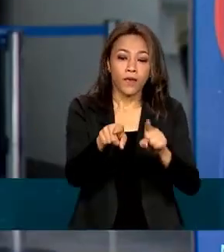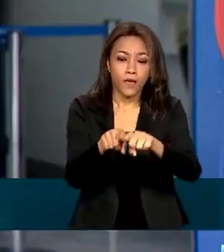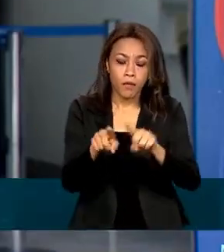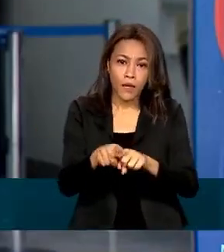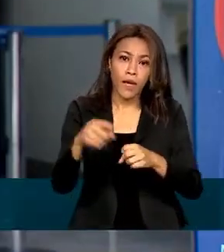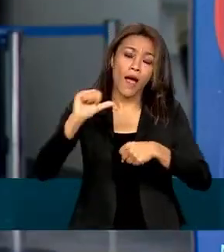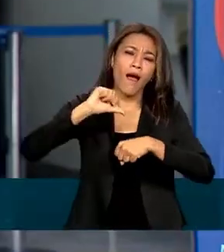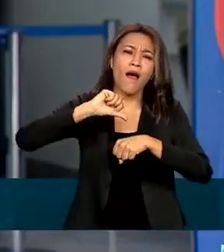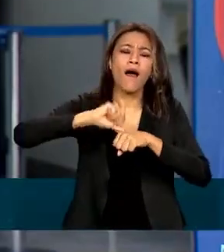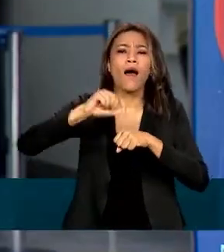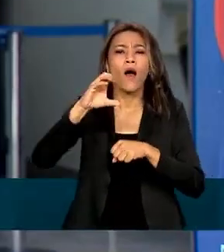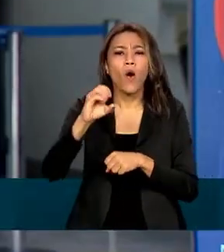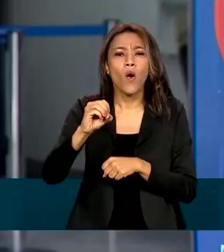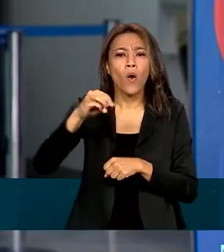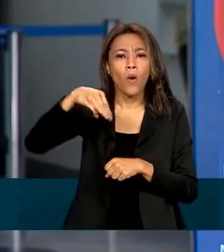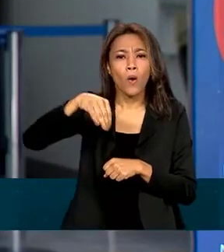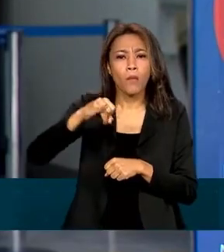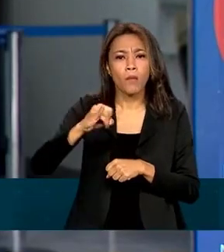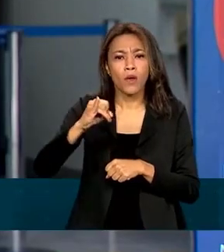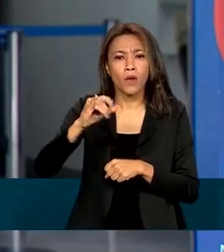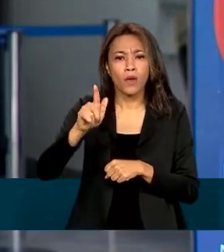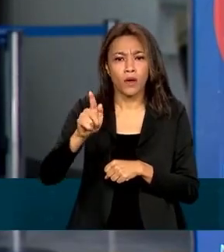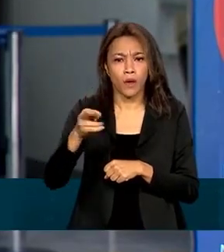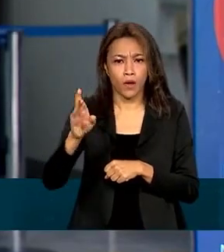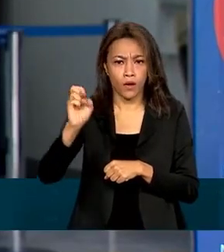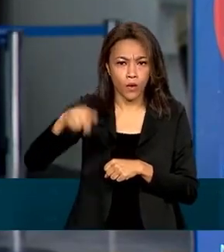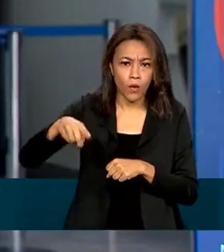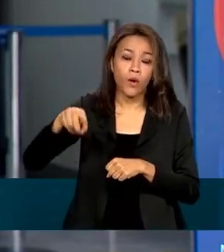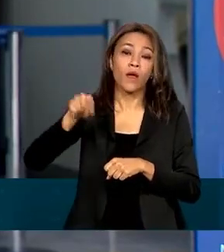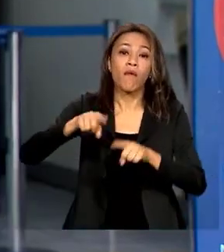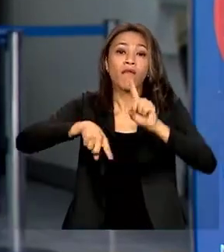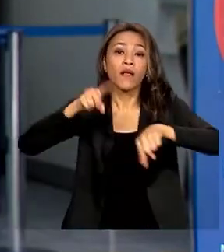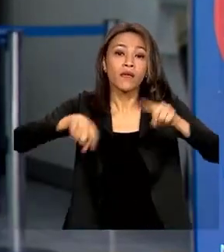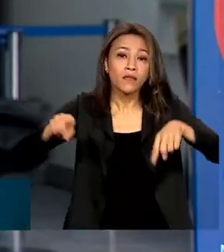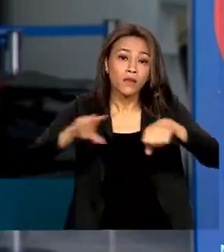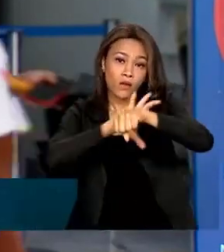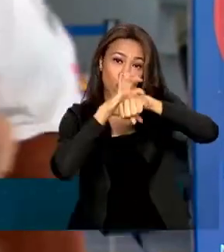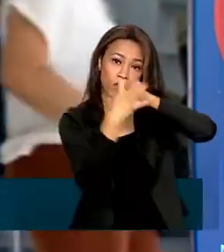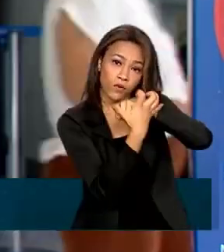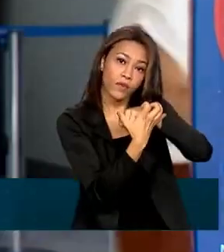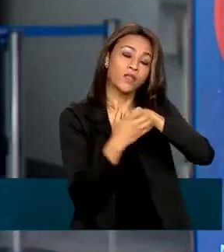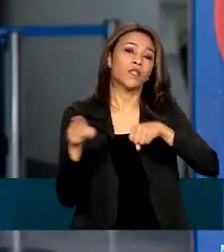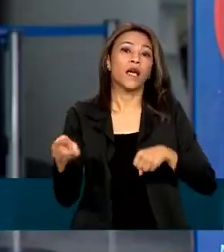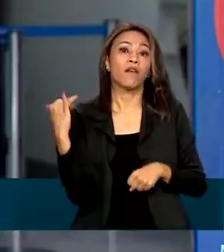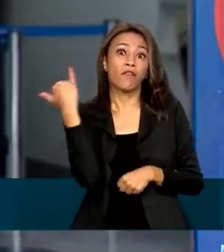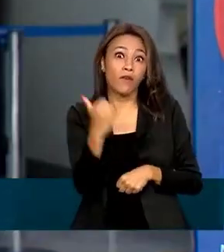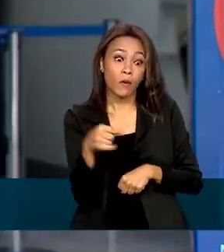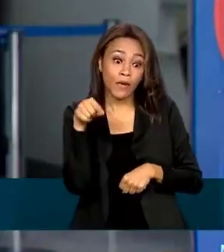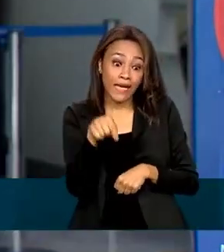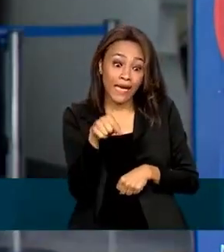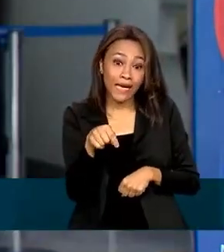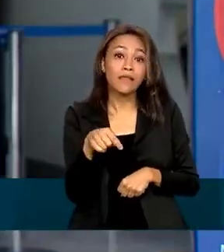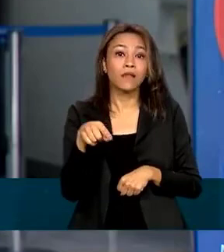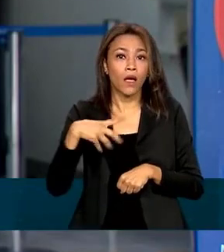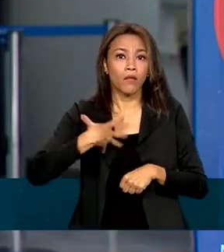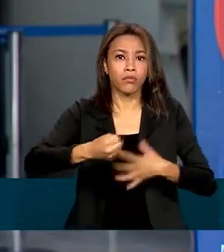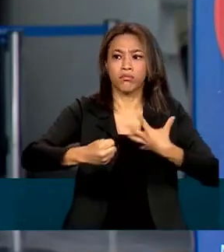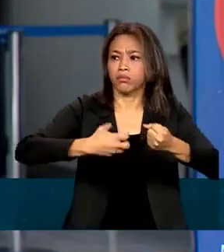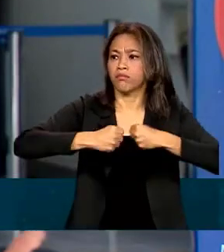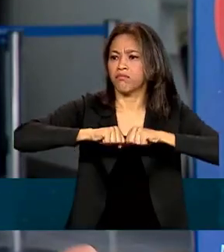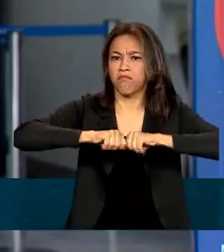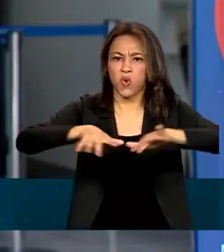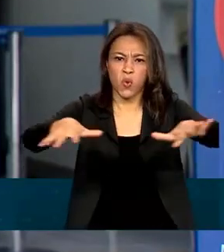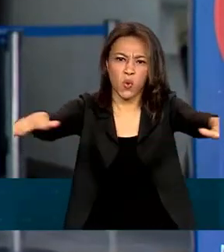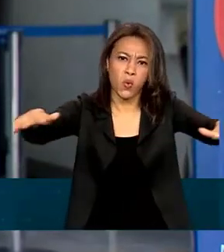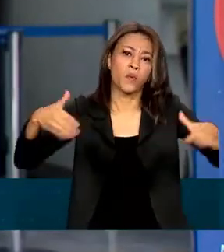Kraken, identificada em uma paciente de Indaiatuba, São Paulo, a secretária afirmou que a cepa é altamente transmissível e